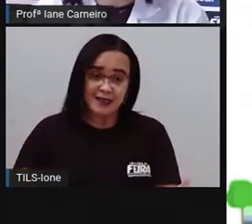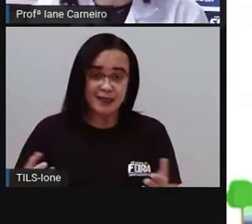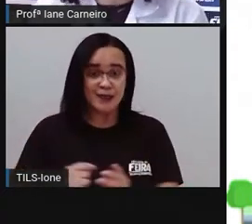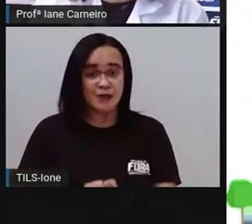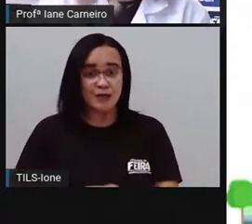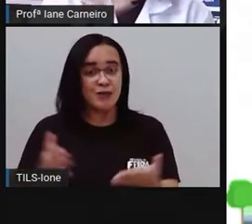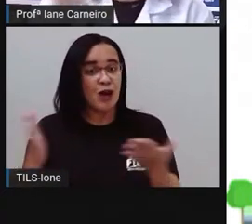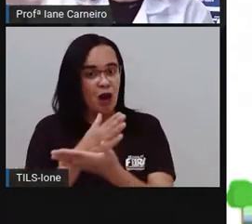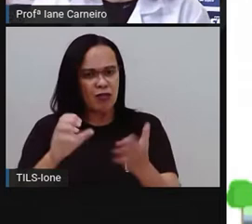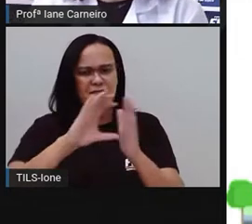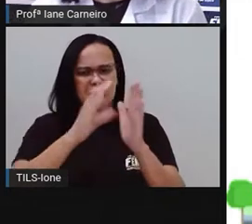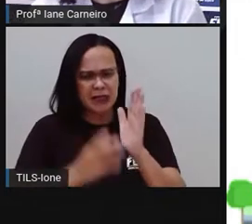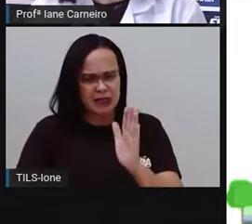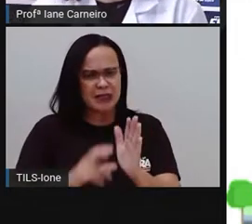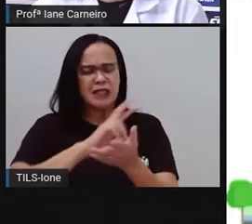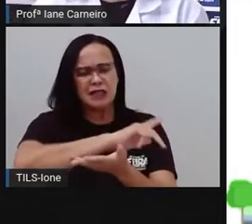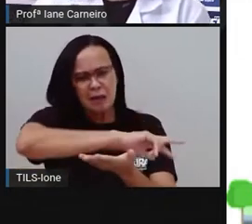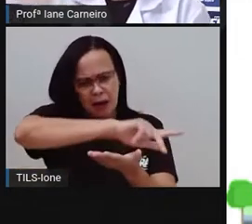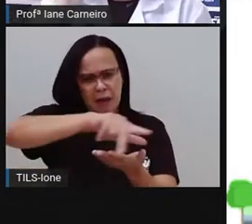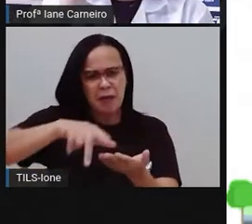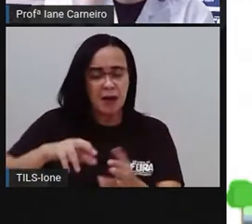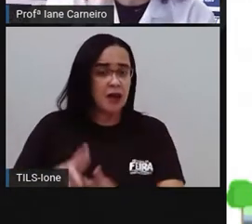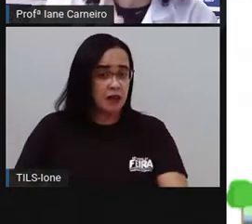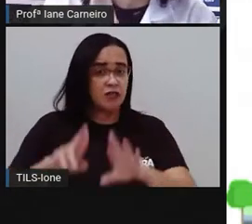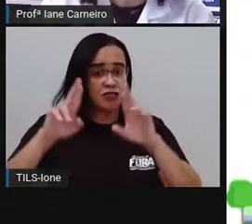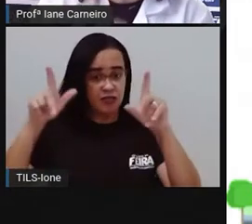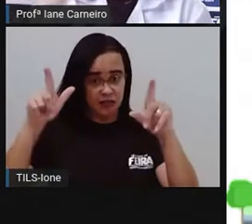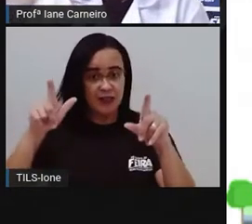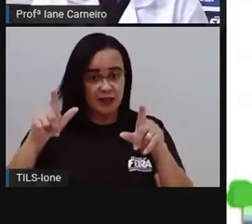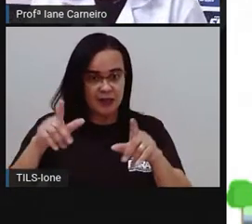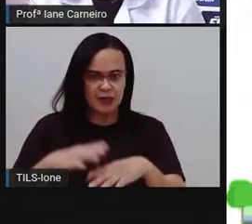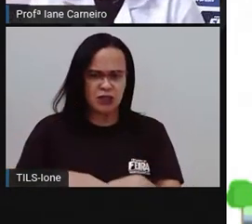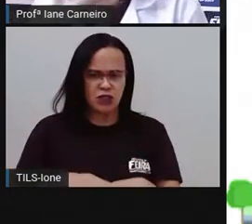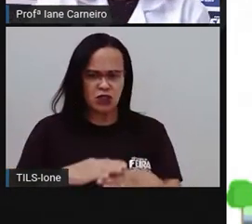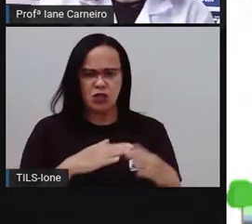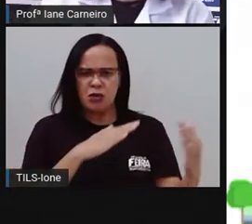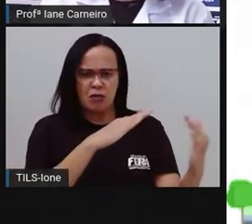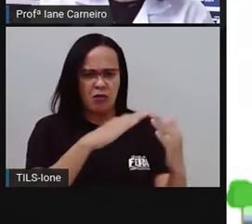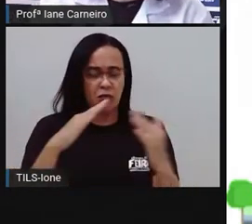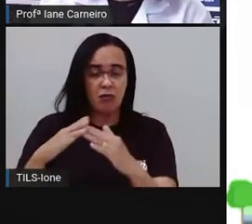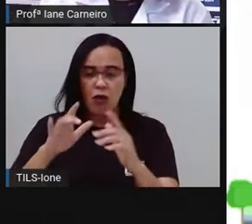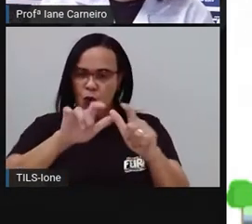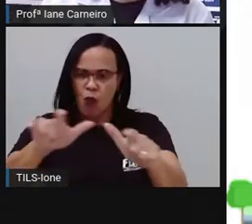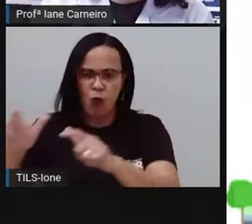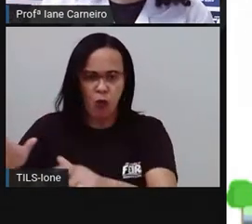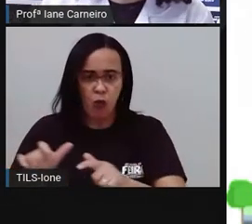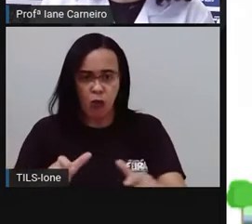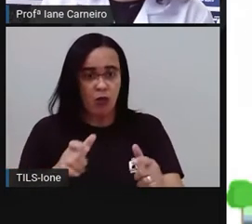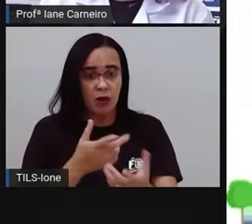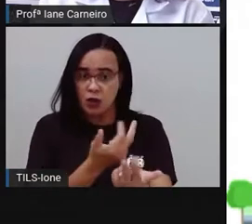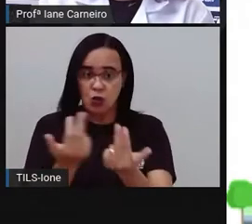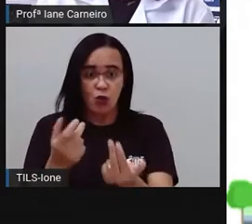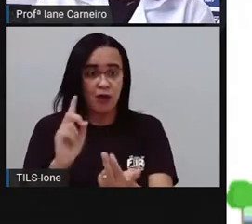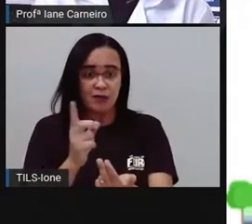Um bairro não é igual a outro bairro, né? Assim como uma rua nunca é igual a outra rua, tá certo?